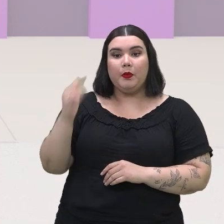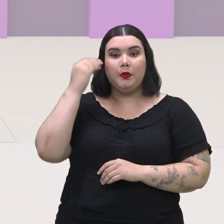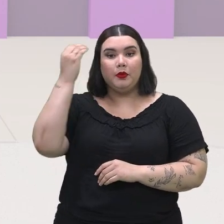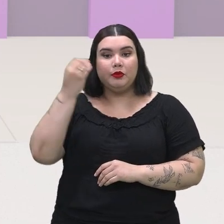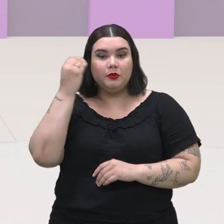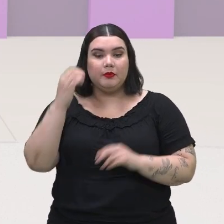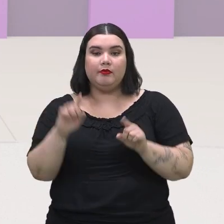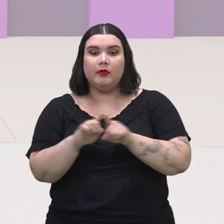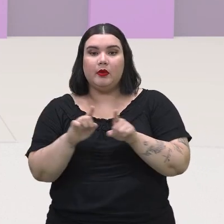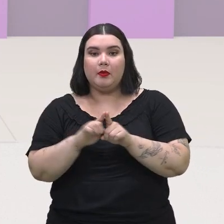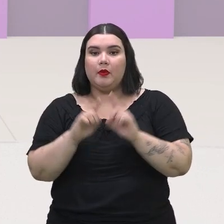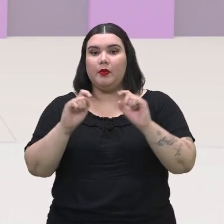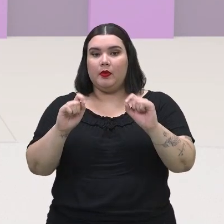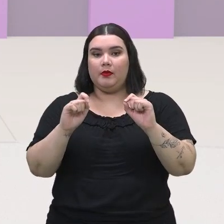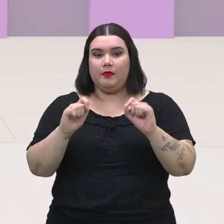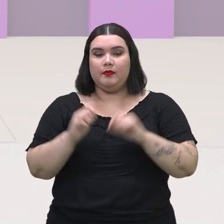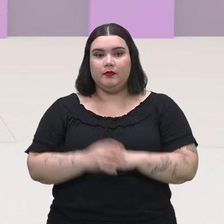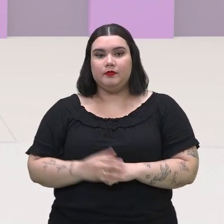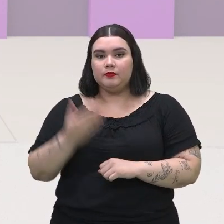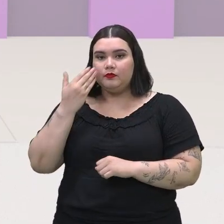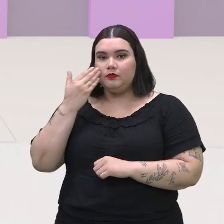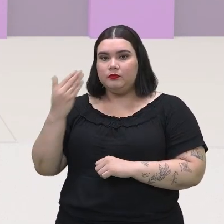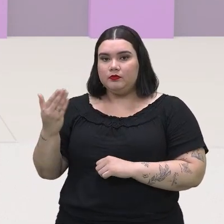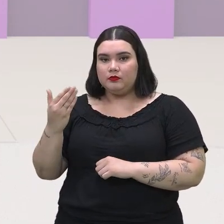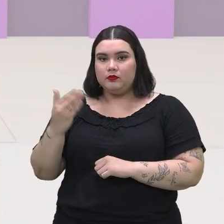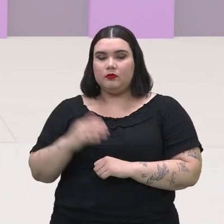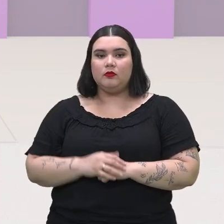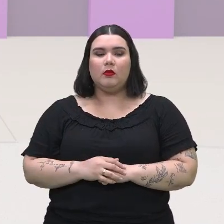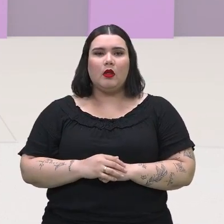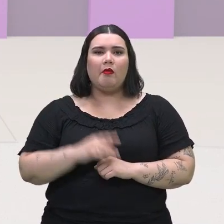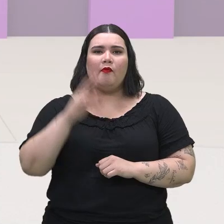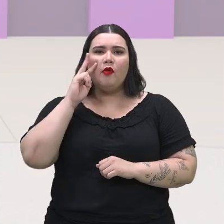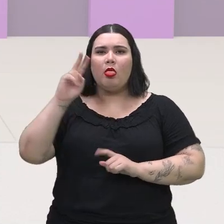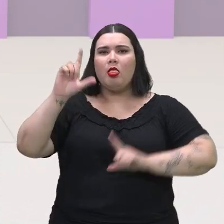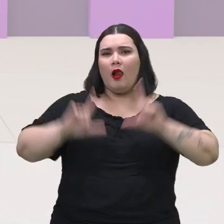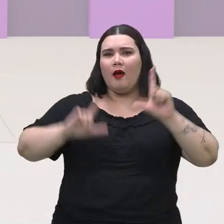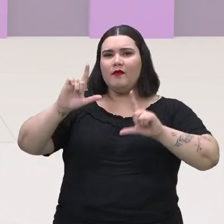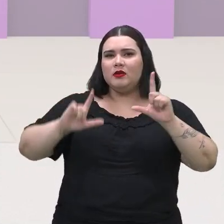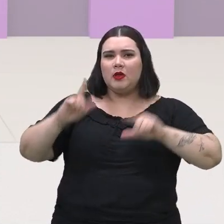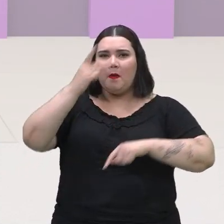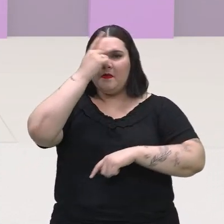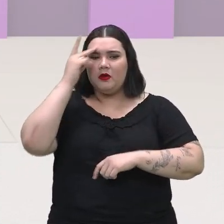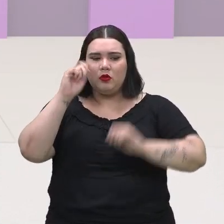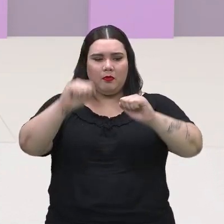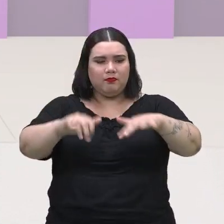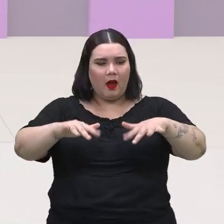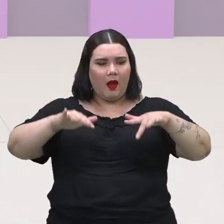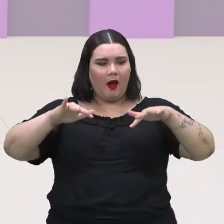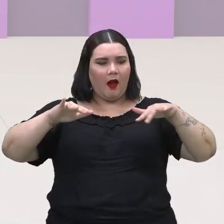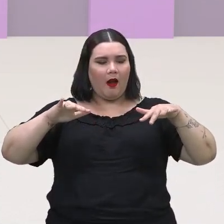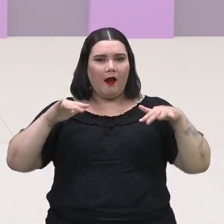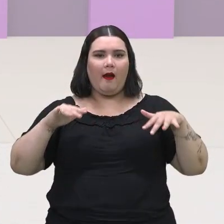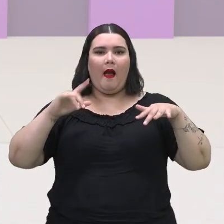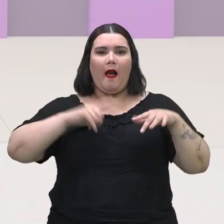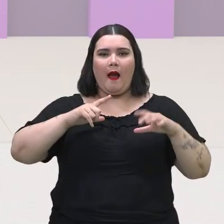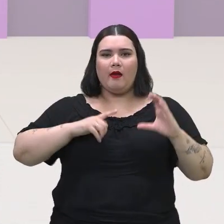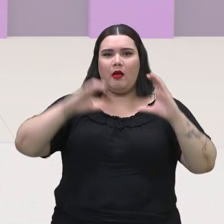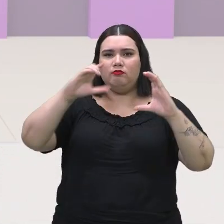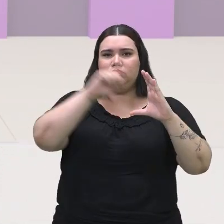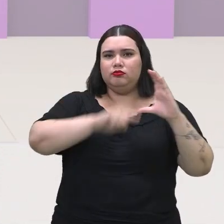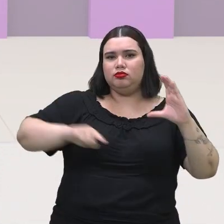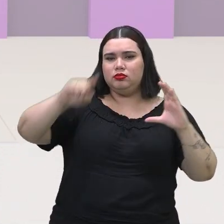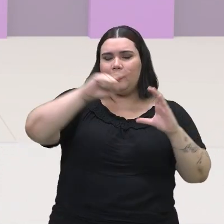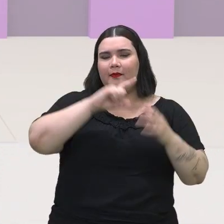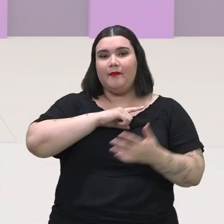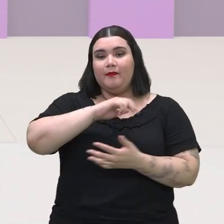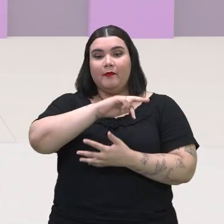comum também acontece em jogos de programas de auditório, onde eles envolvem roletas. E aí a gente tem vários tipos de